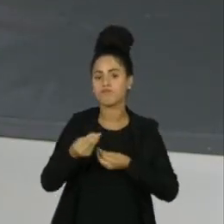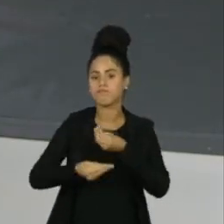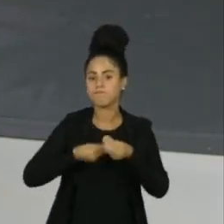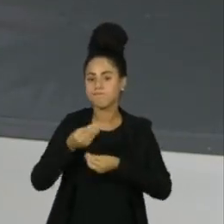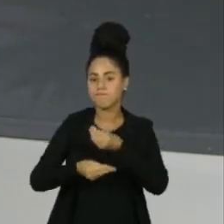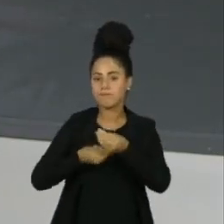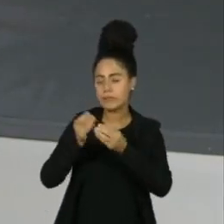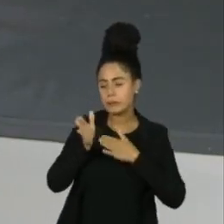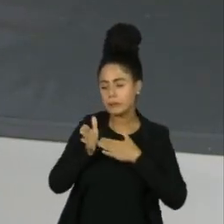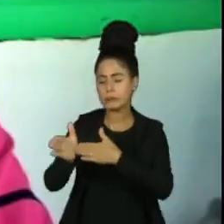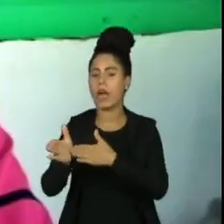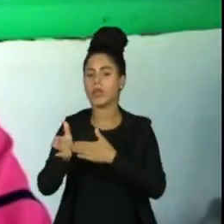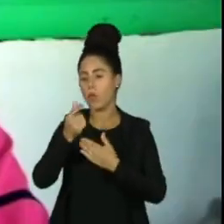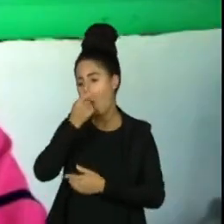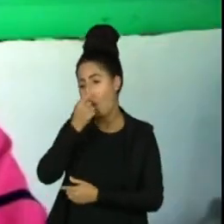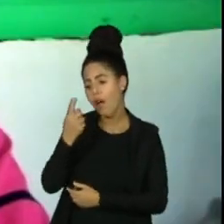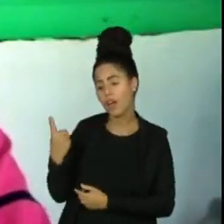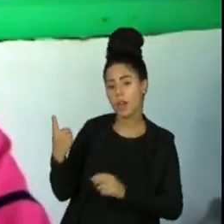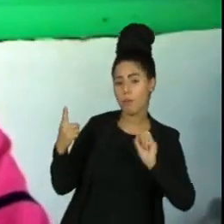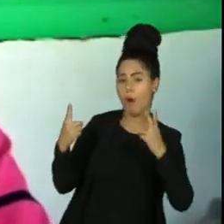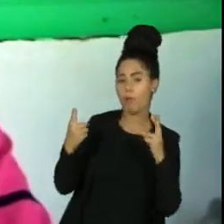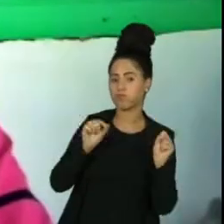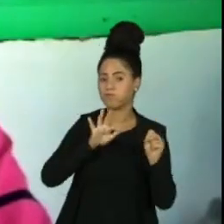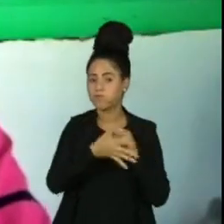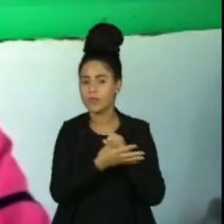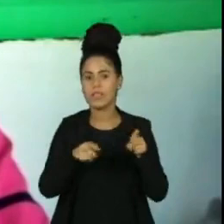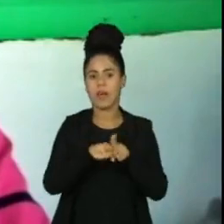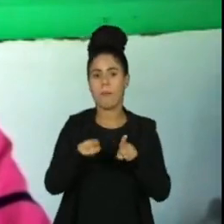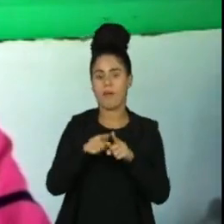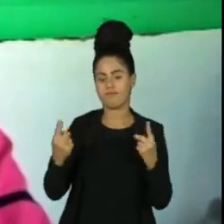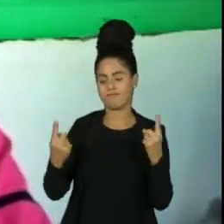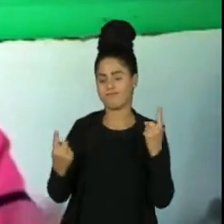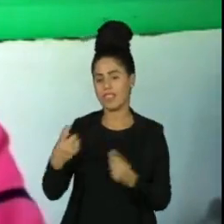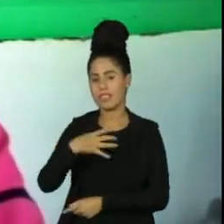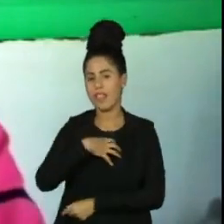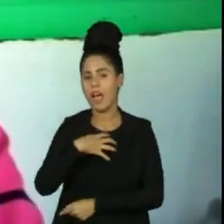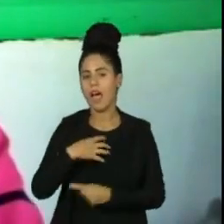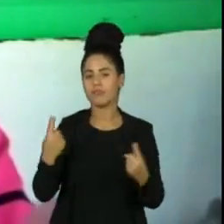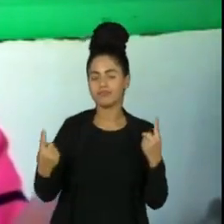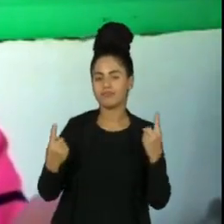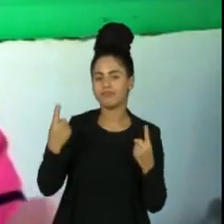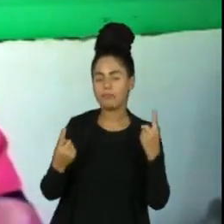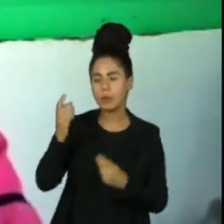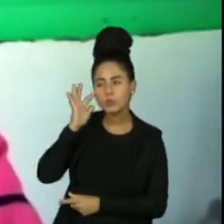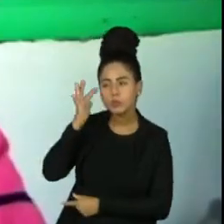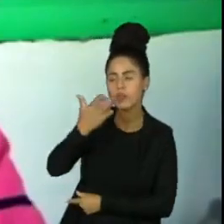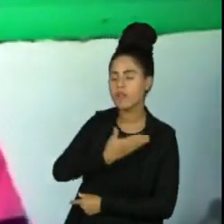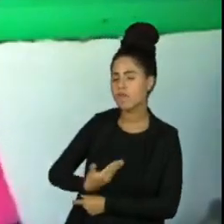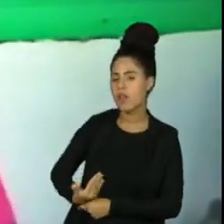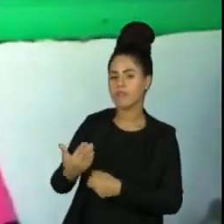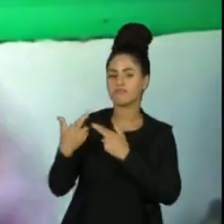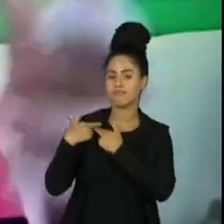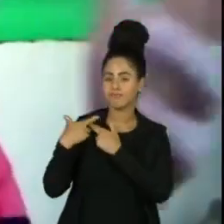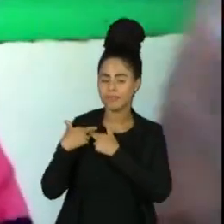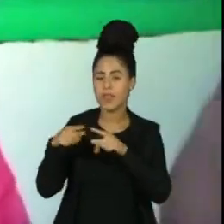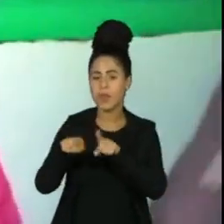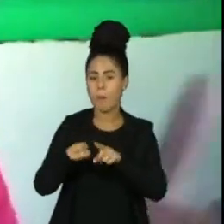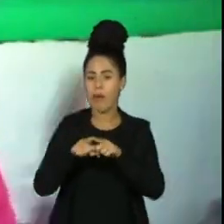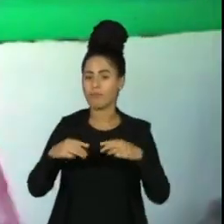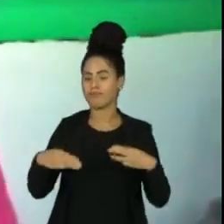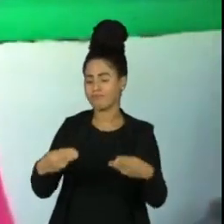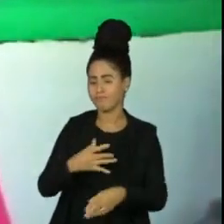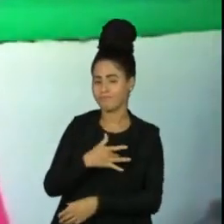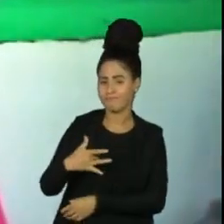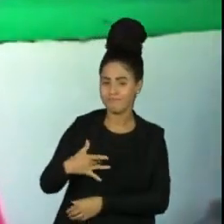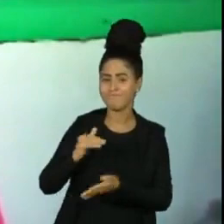direcionado a cada vírus. Isso impacta não apenas a tomada de decisão no âmbito das secretarias